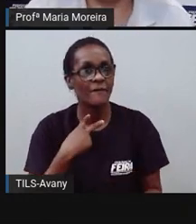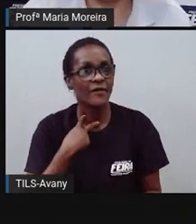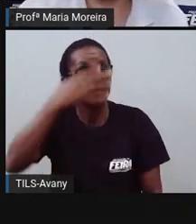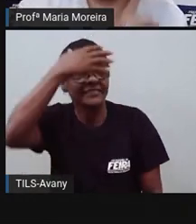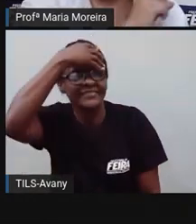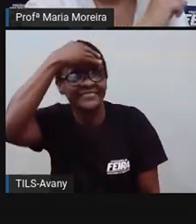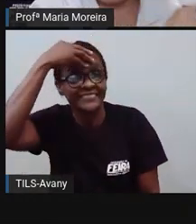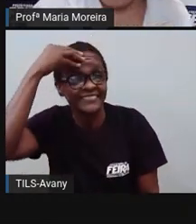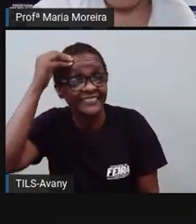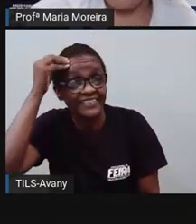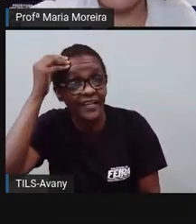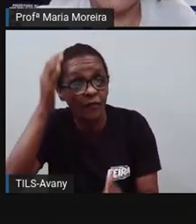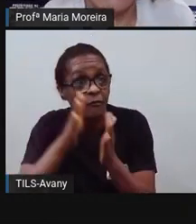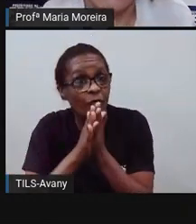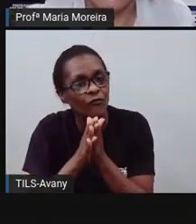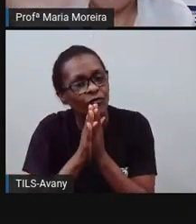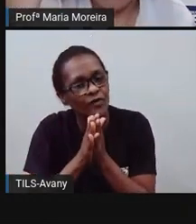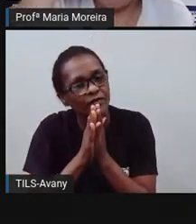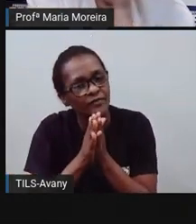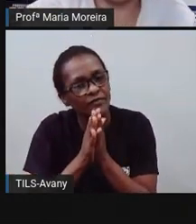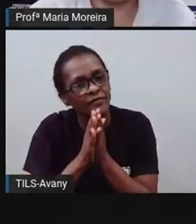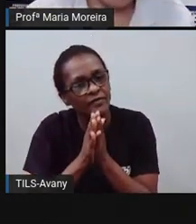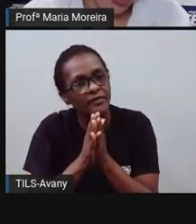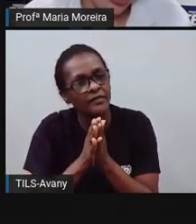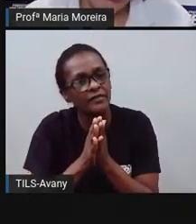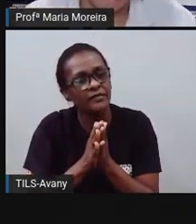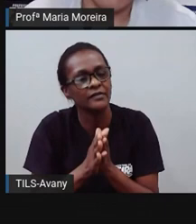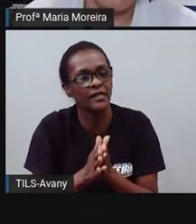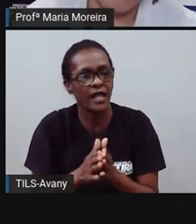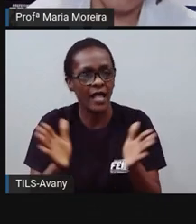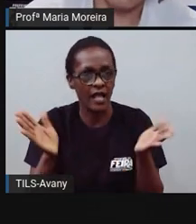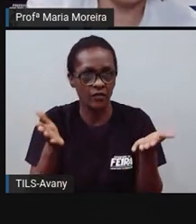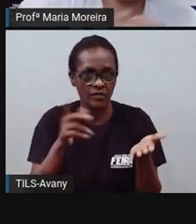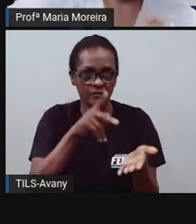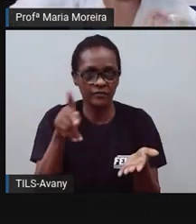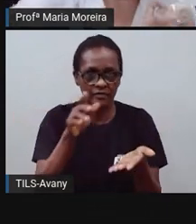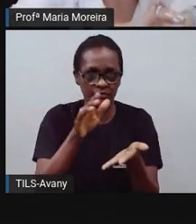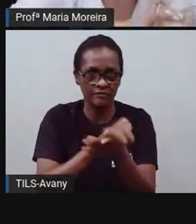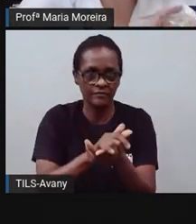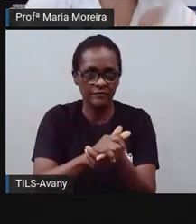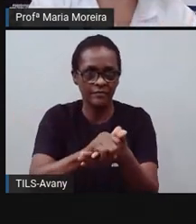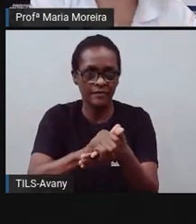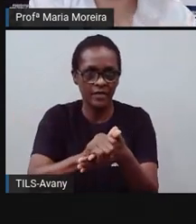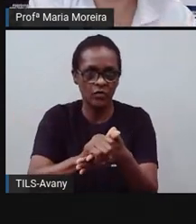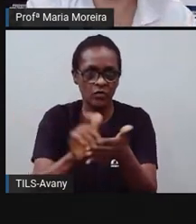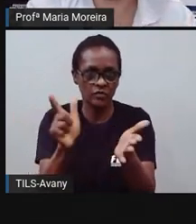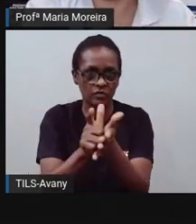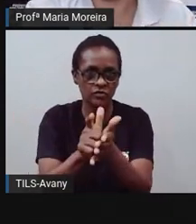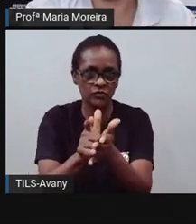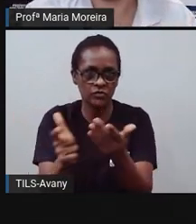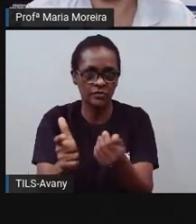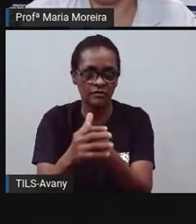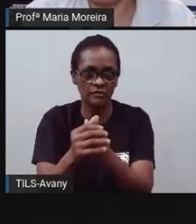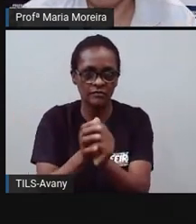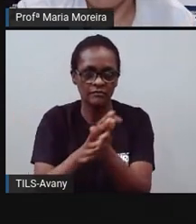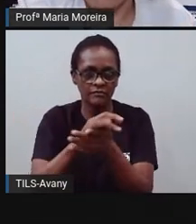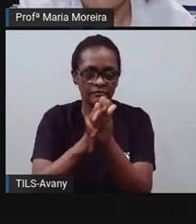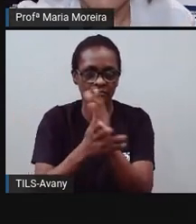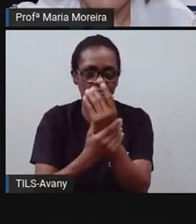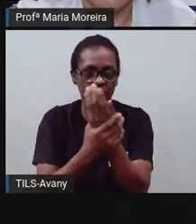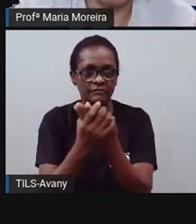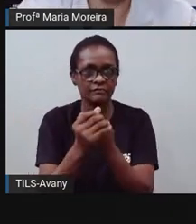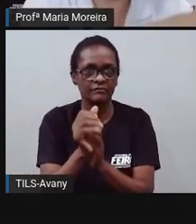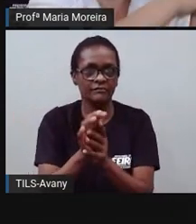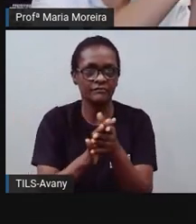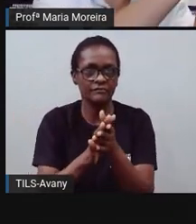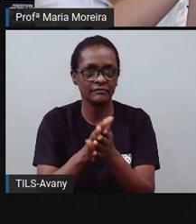Lavem as mãos, principalmente agora que a Pro pegou ali no jornal. O a gente faz? Lavar a mão. Como a Pro não ia poder sair correndo para lavar a mão,